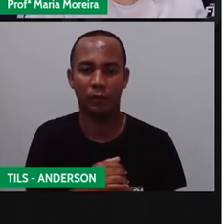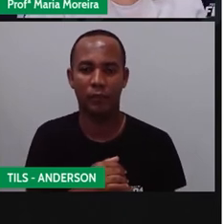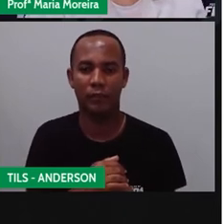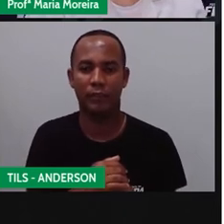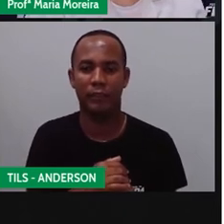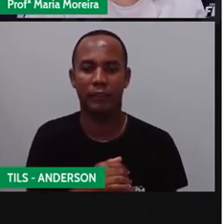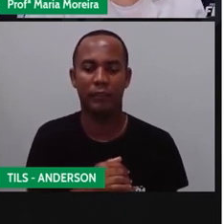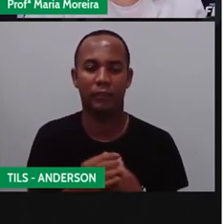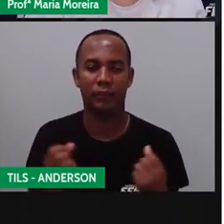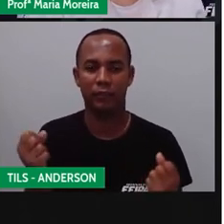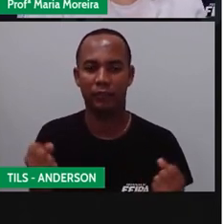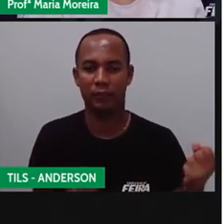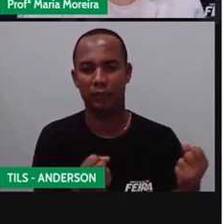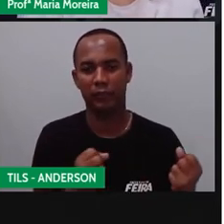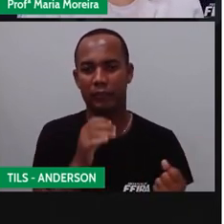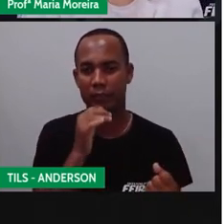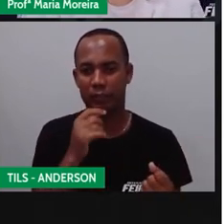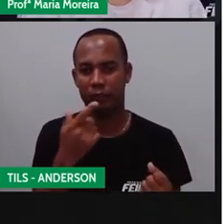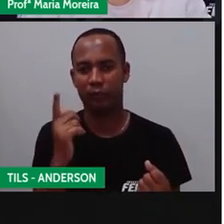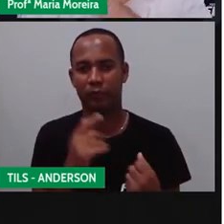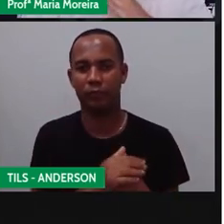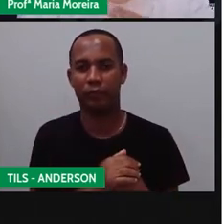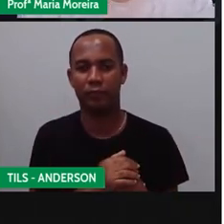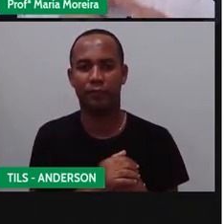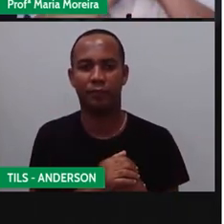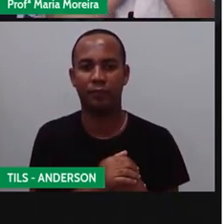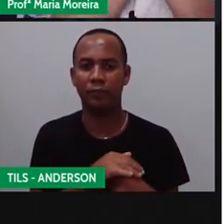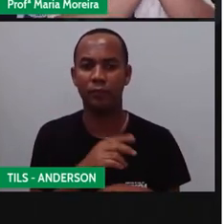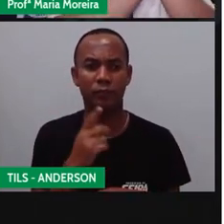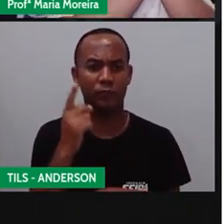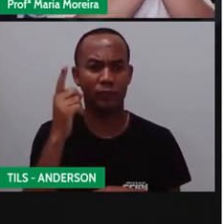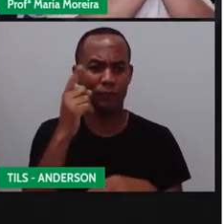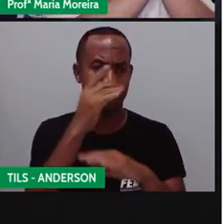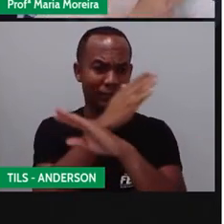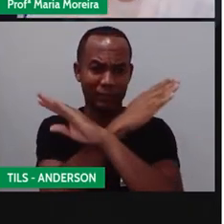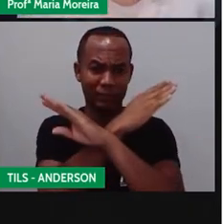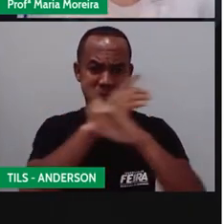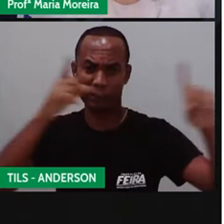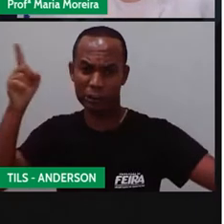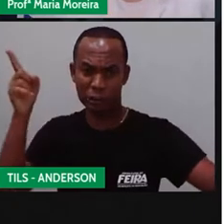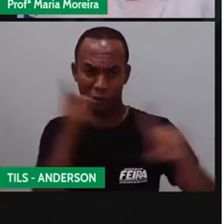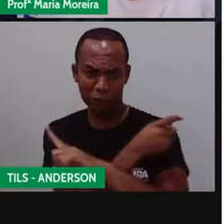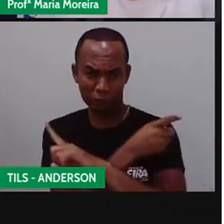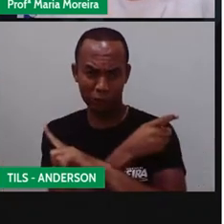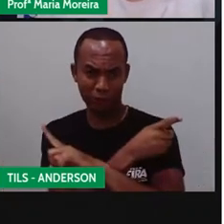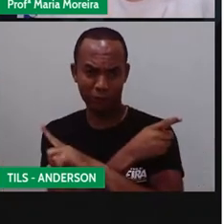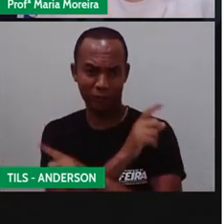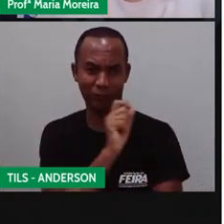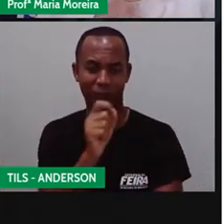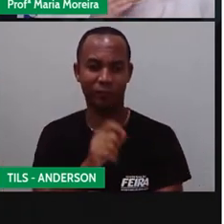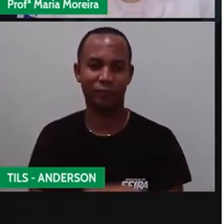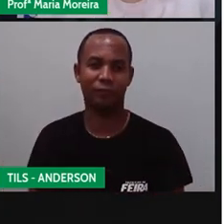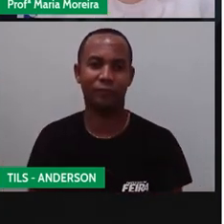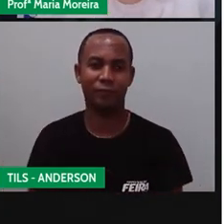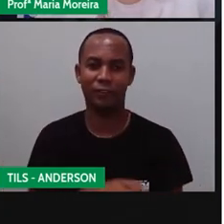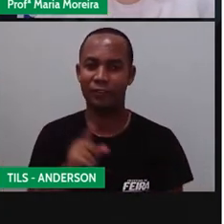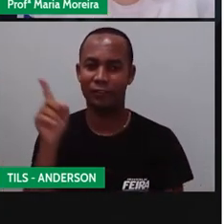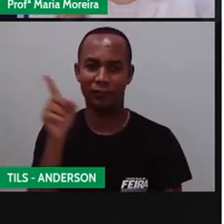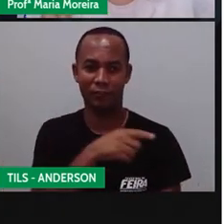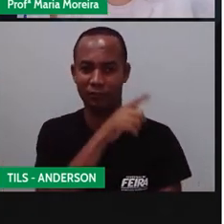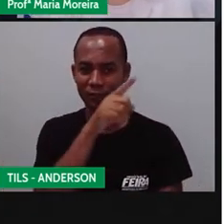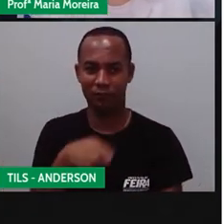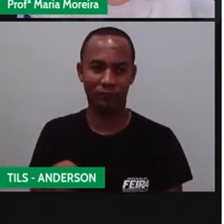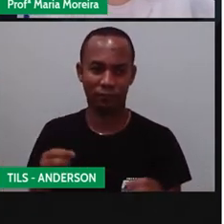estacionar. No outro, é proibido, quando tem o X da Xuxa, é proibido o quê? É estacionar